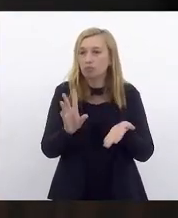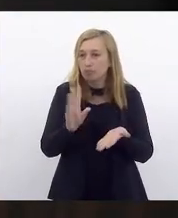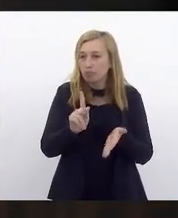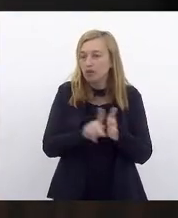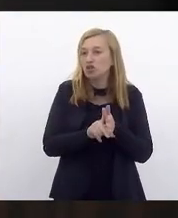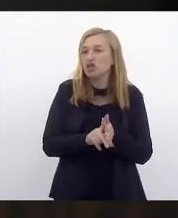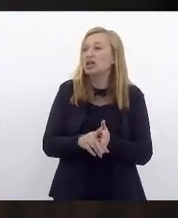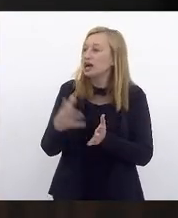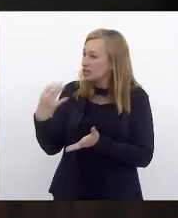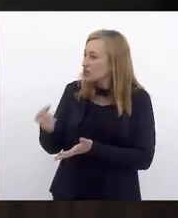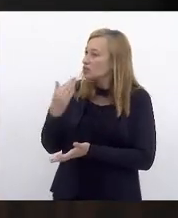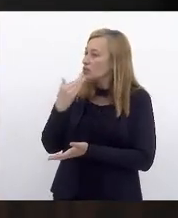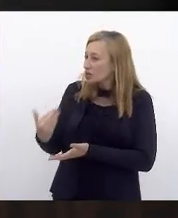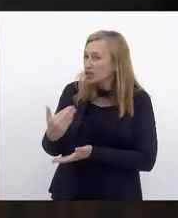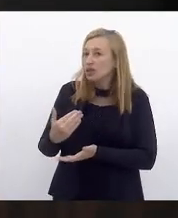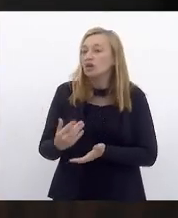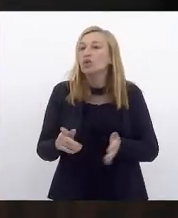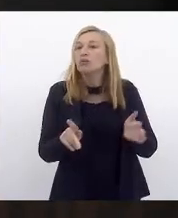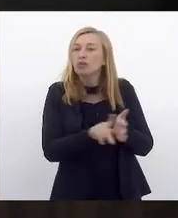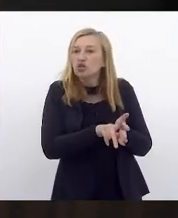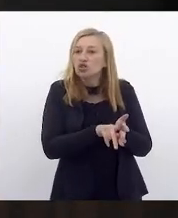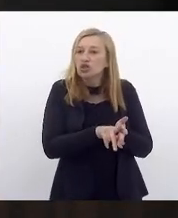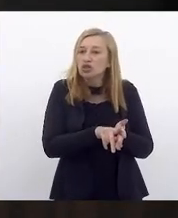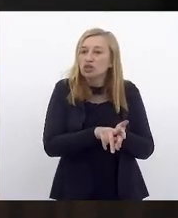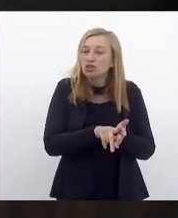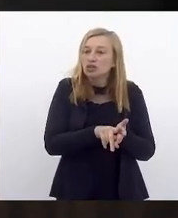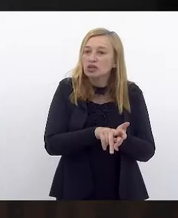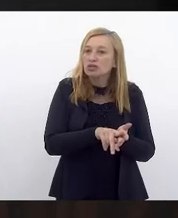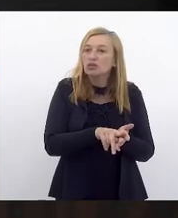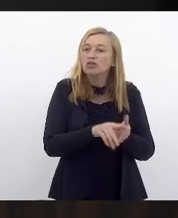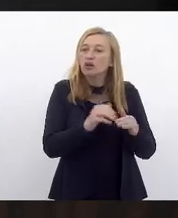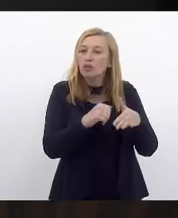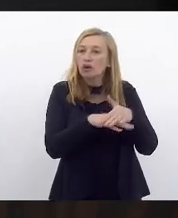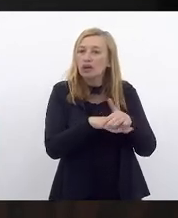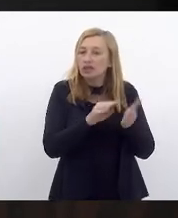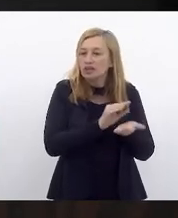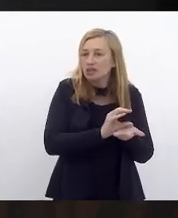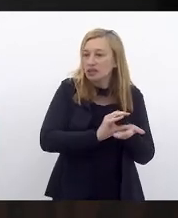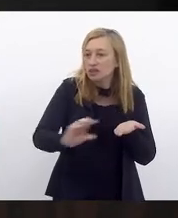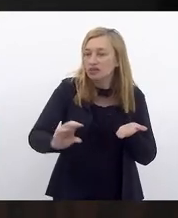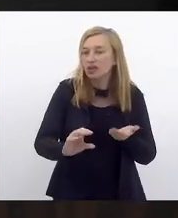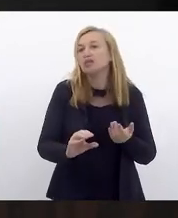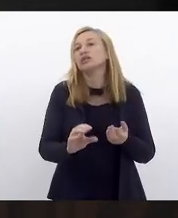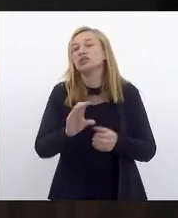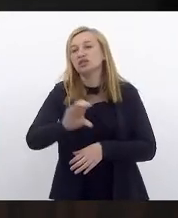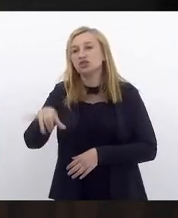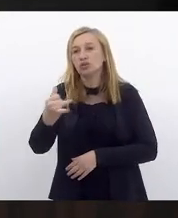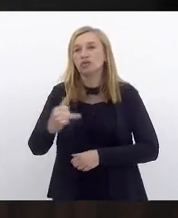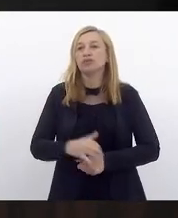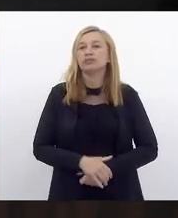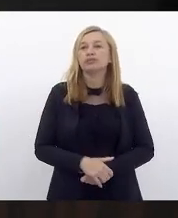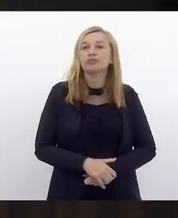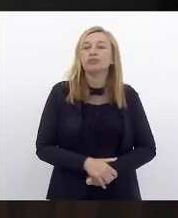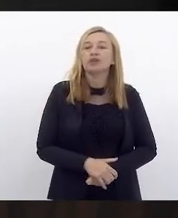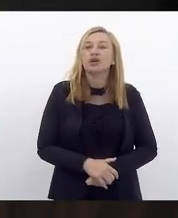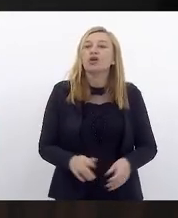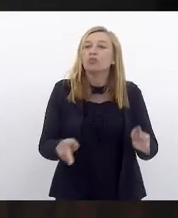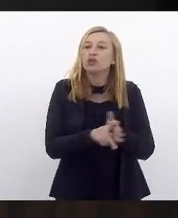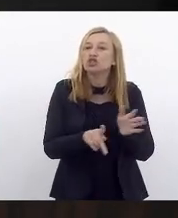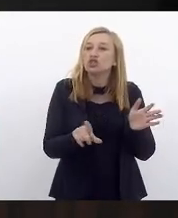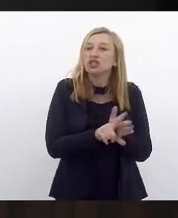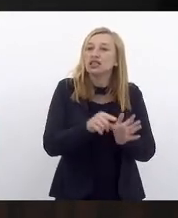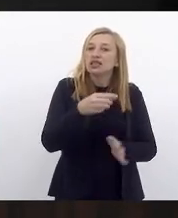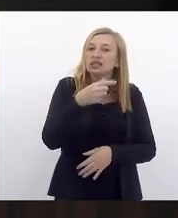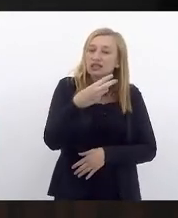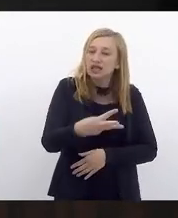o pedido de vossa silência, o projeto em voga fica remetido a CCJ. O projeto de lei